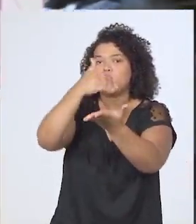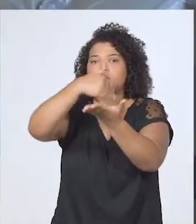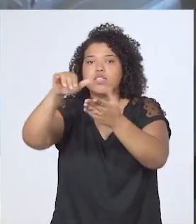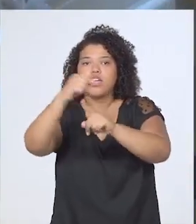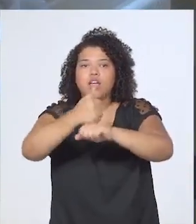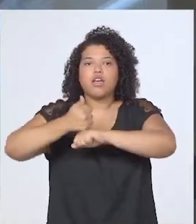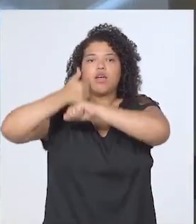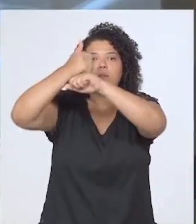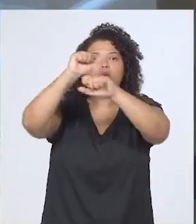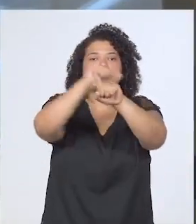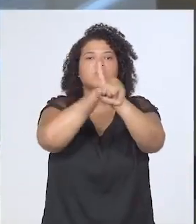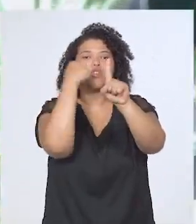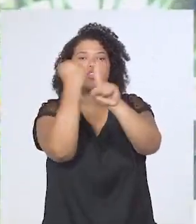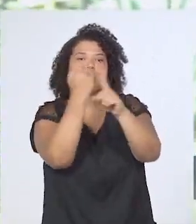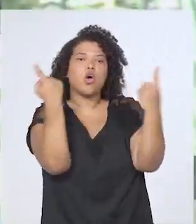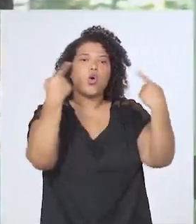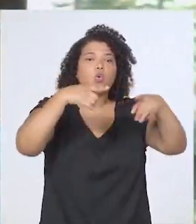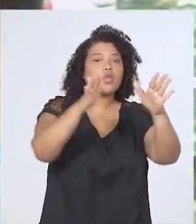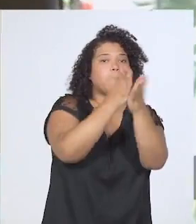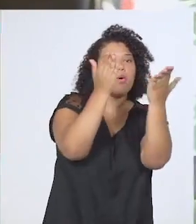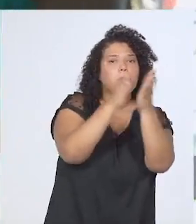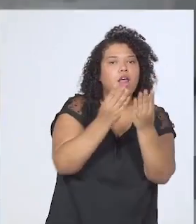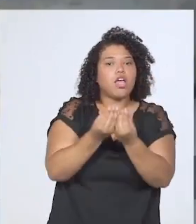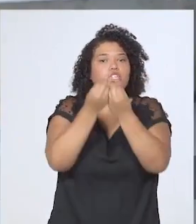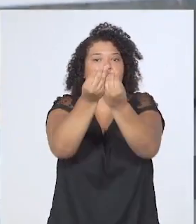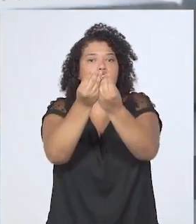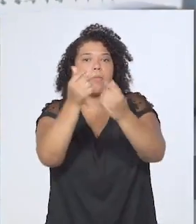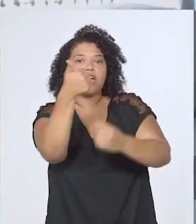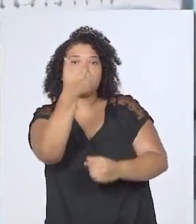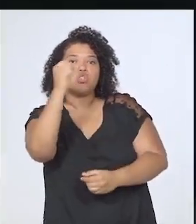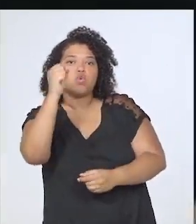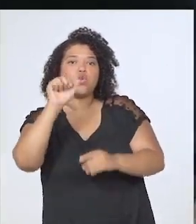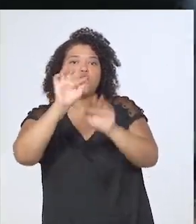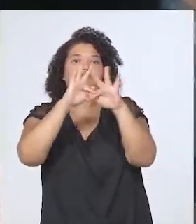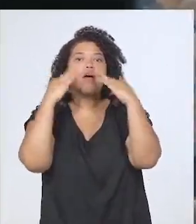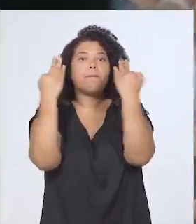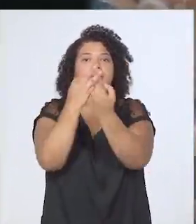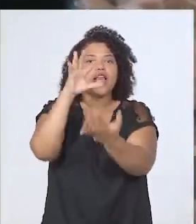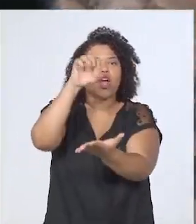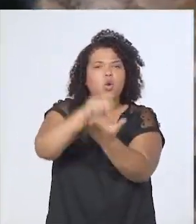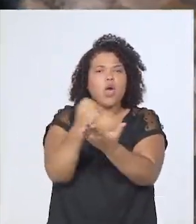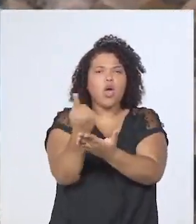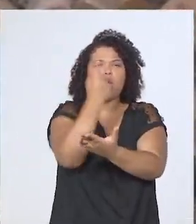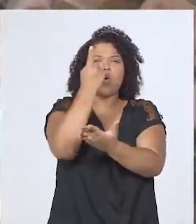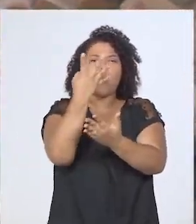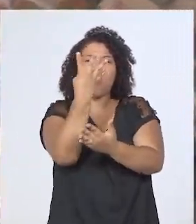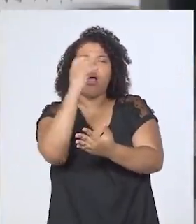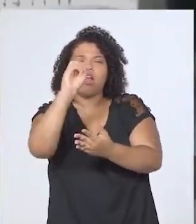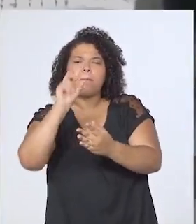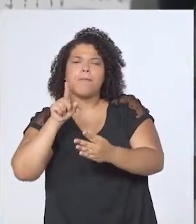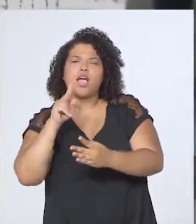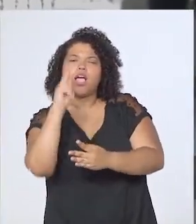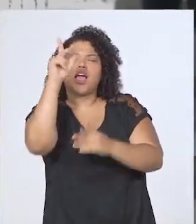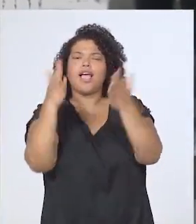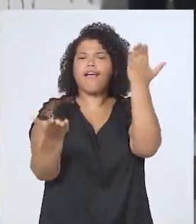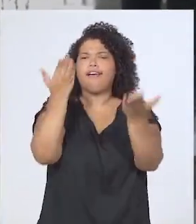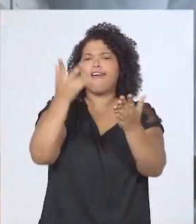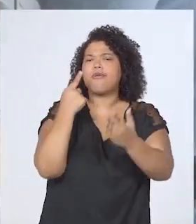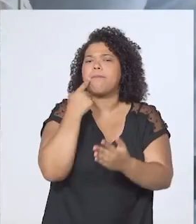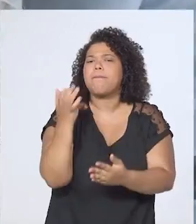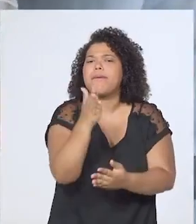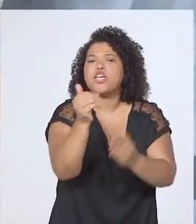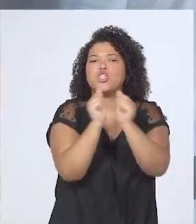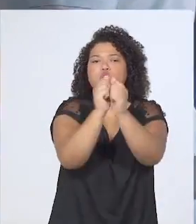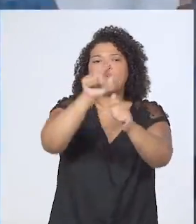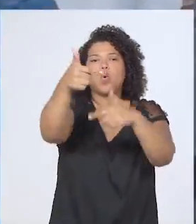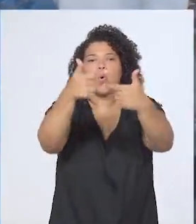Itabuna, através da Secretaria de Promoção Social e Combate à Pobreza, distribuiu para as 18 mil famílias do Cade Único 40 mil quilos de